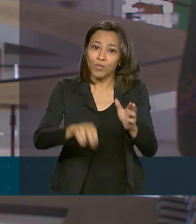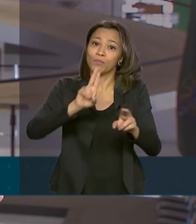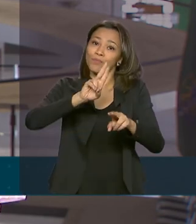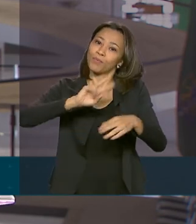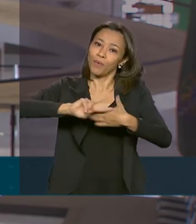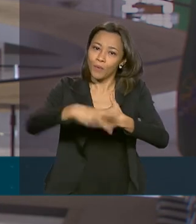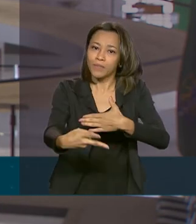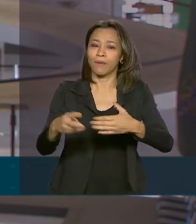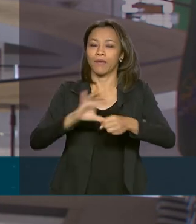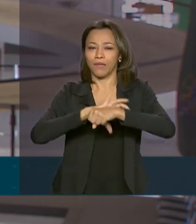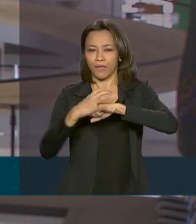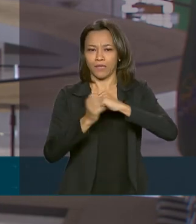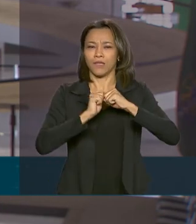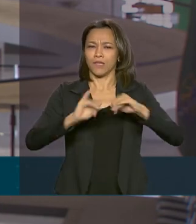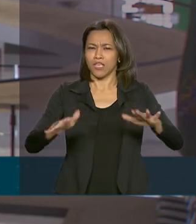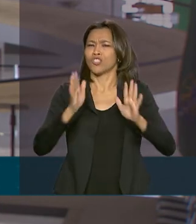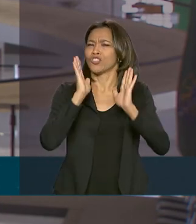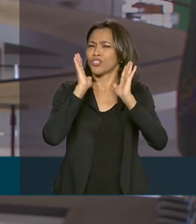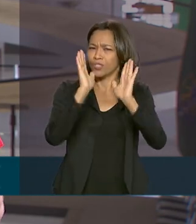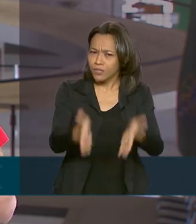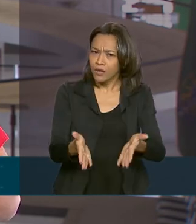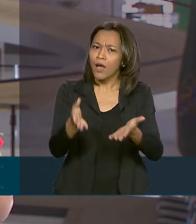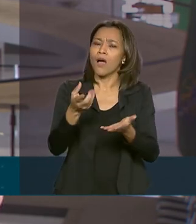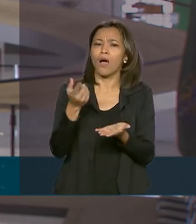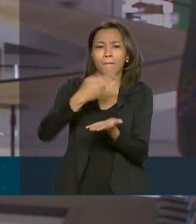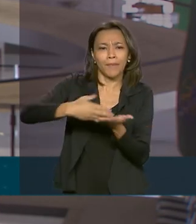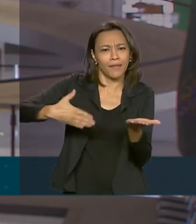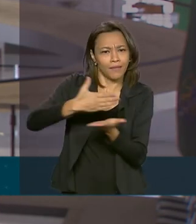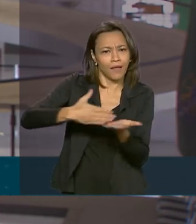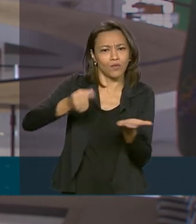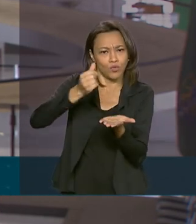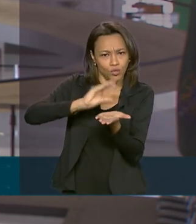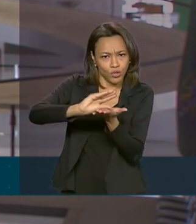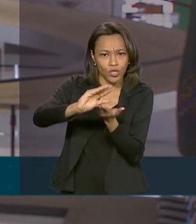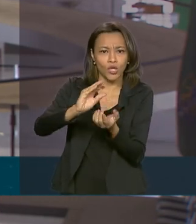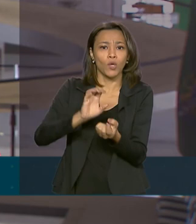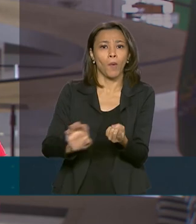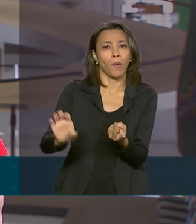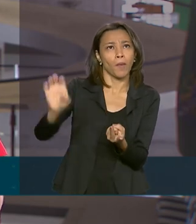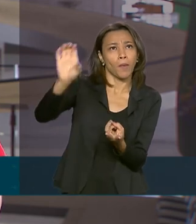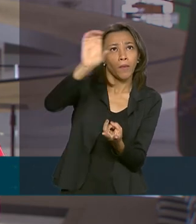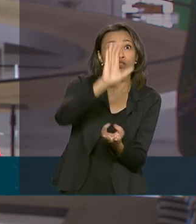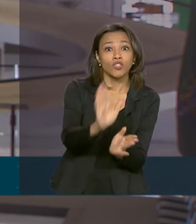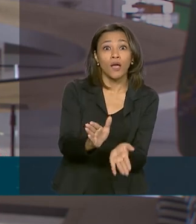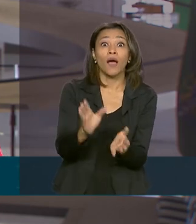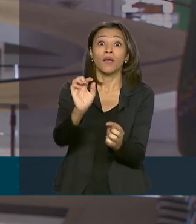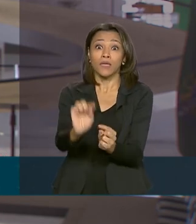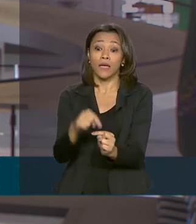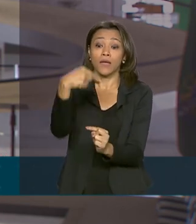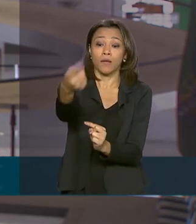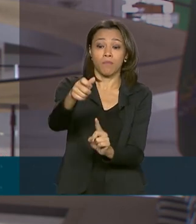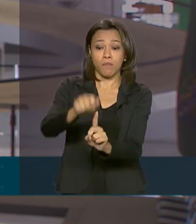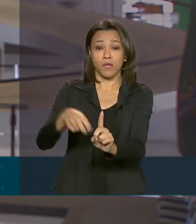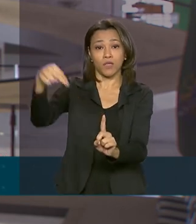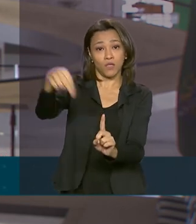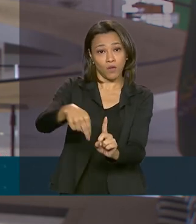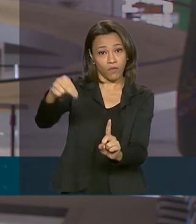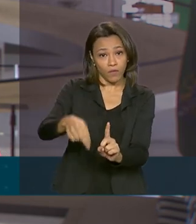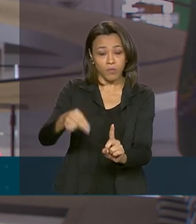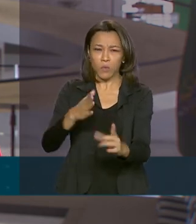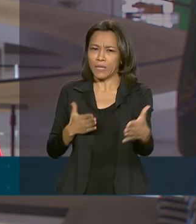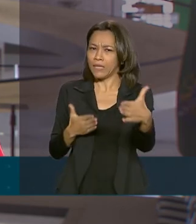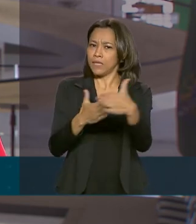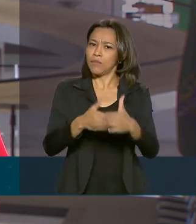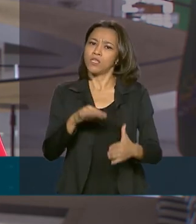recursos já foram encaminhados aos governos locais e até novembro a previsão é que sejam feitos novos repasses, Renatas, com um limite